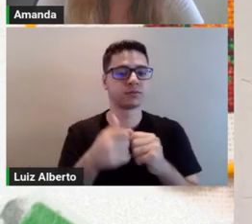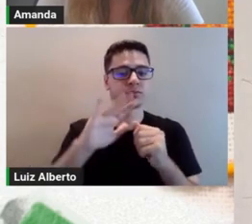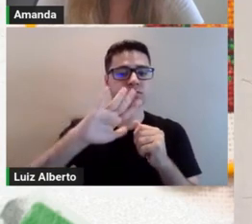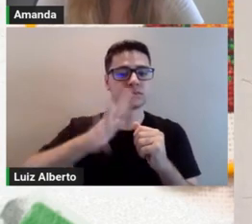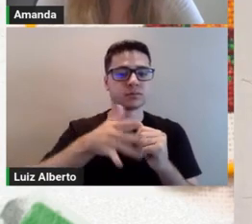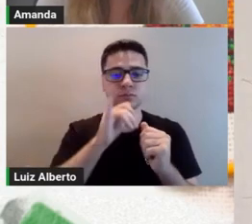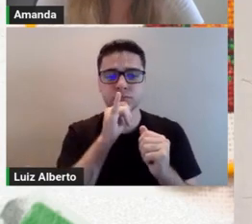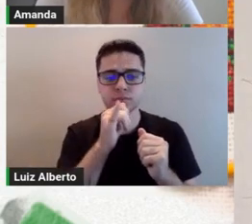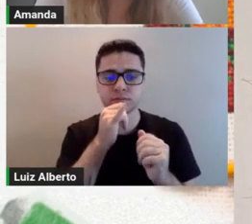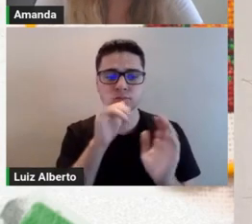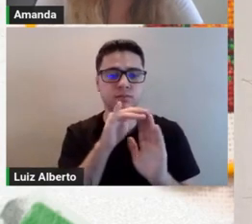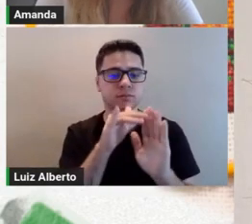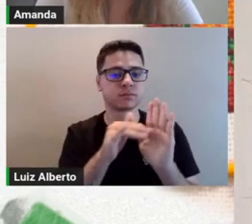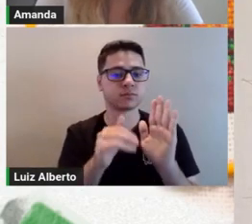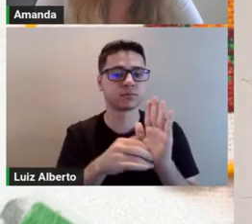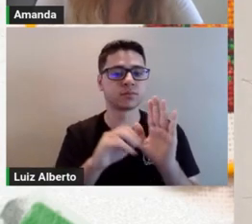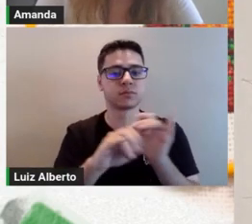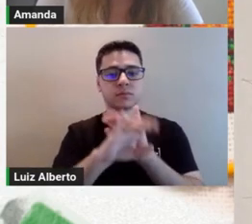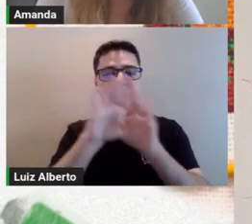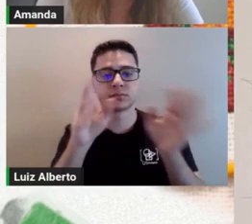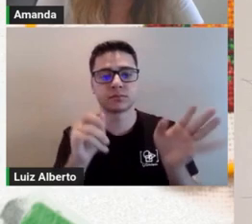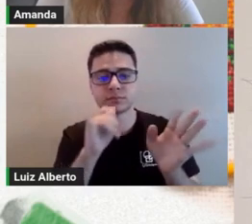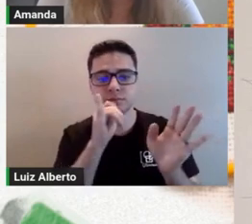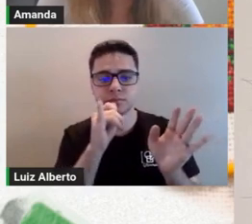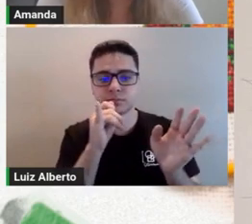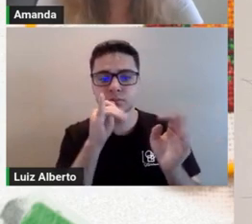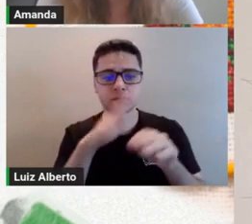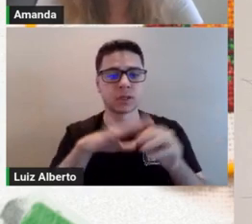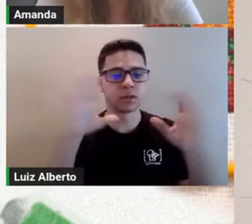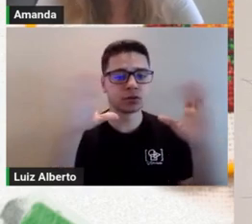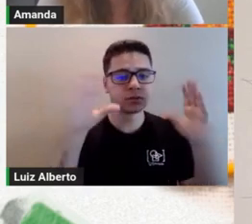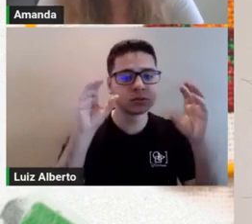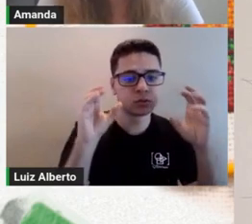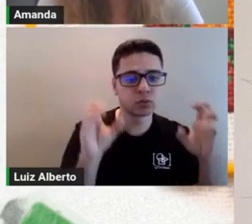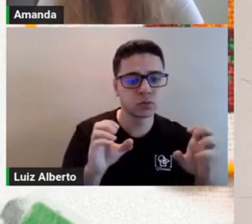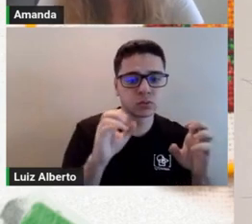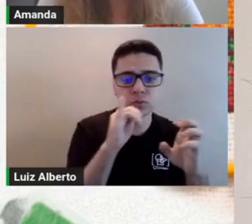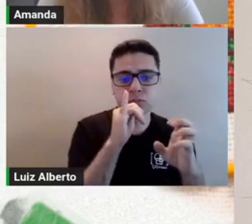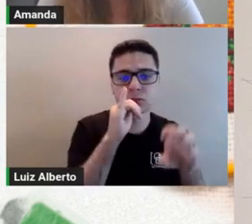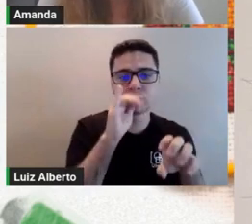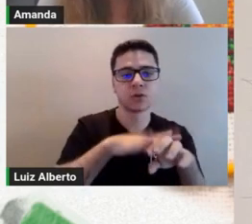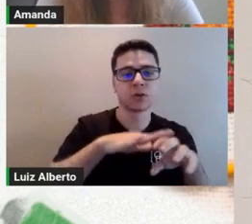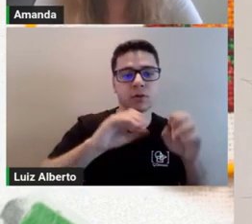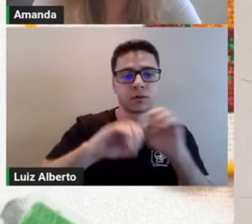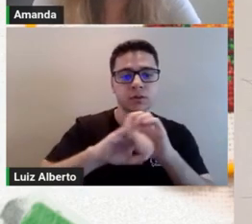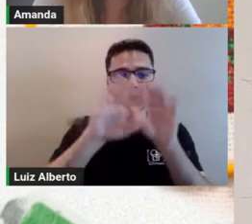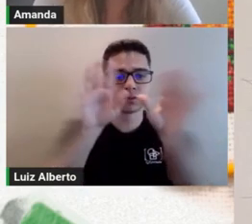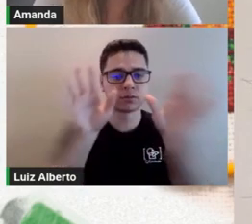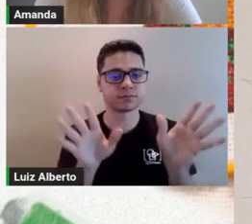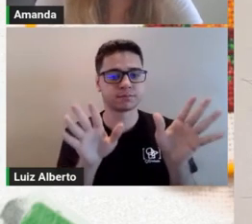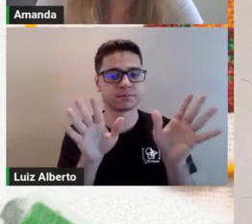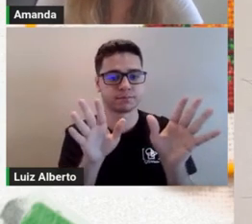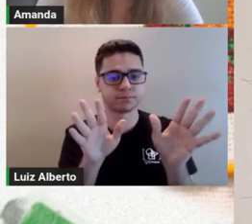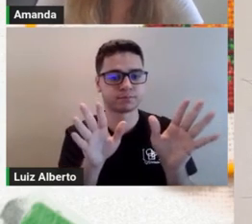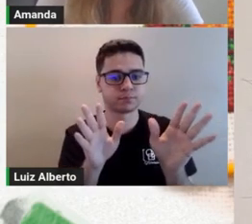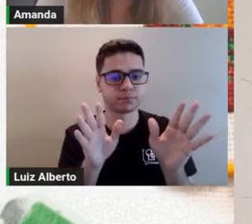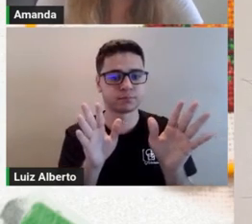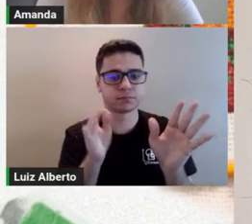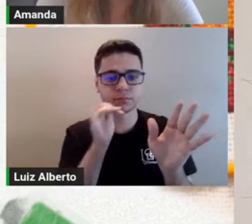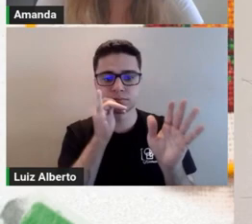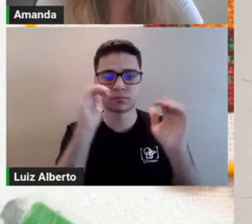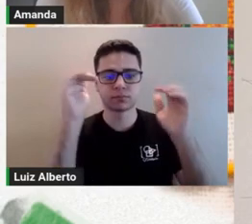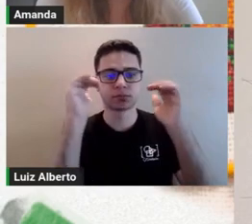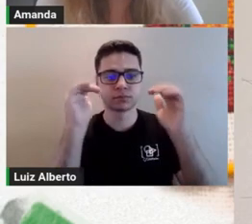alto centro. E aí, em cima, os tons mais escuros. E embaixo, os tons mais claros. E aí, ali embaixo, eu tenho uma